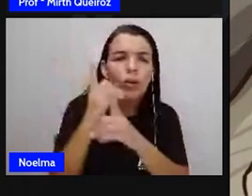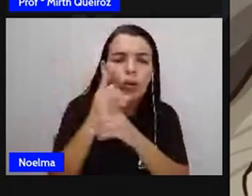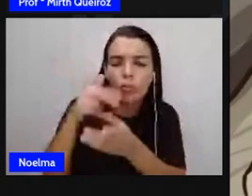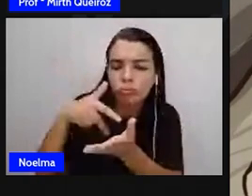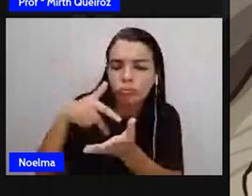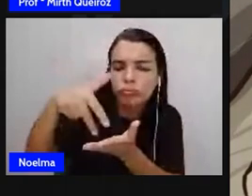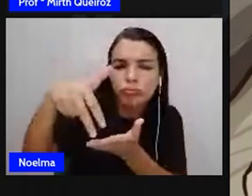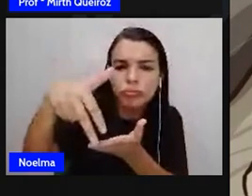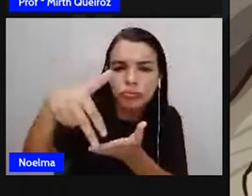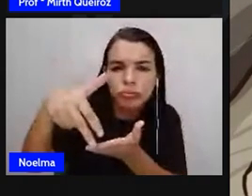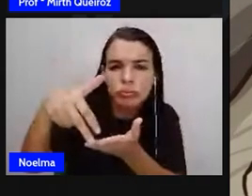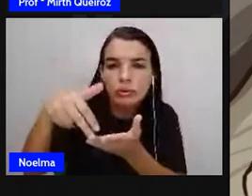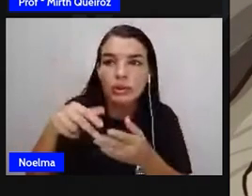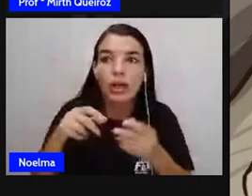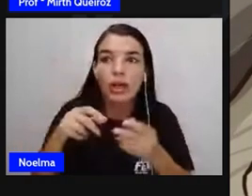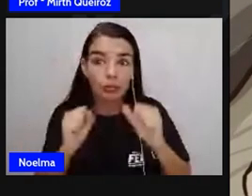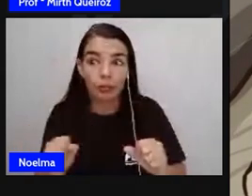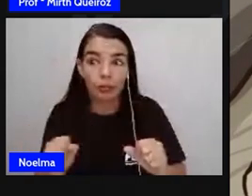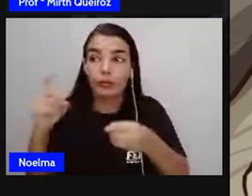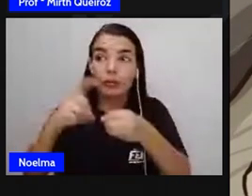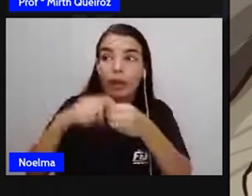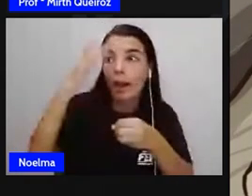A gente podia voltar lá amanhã.